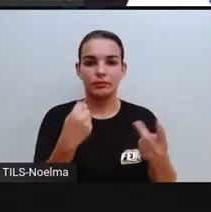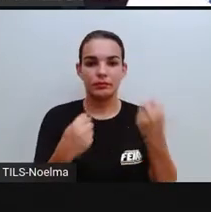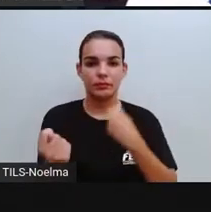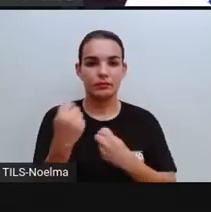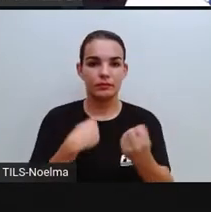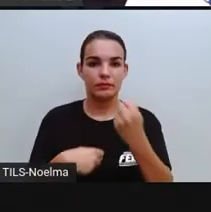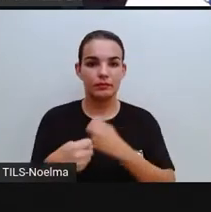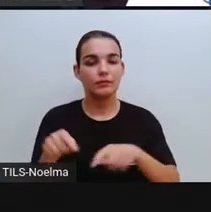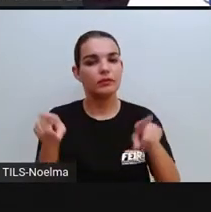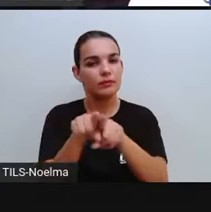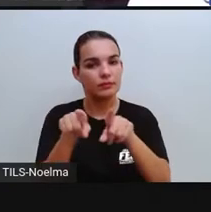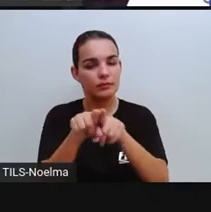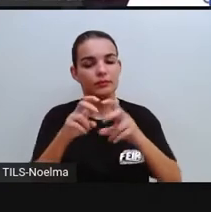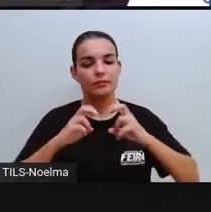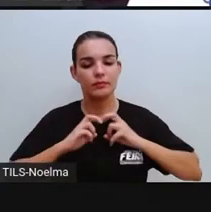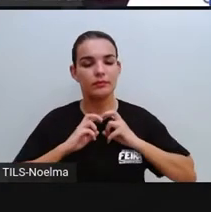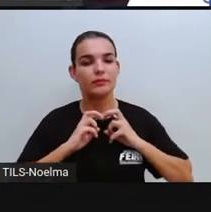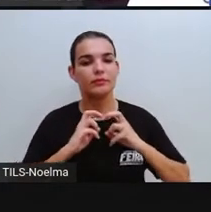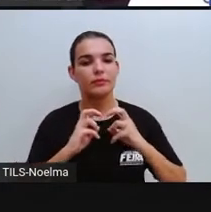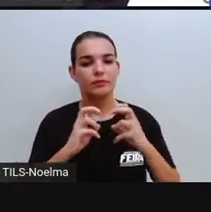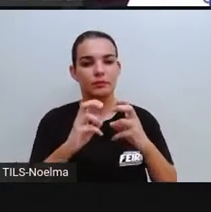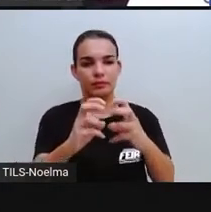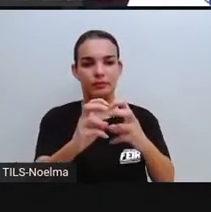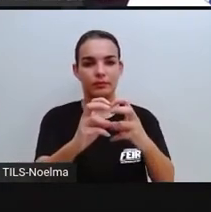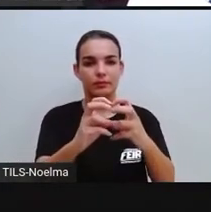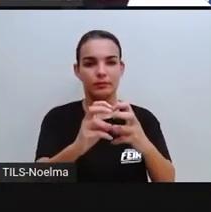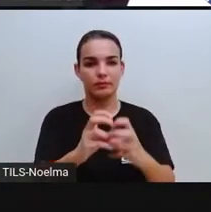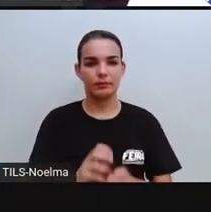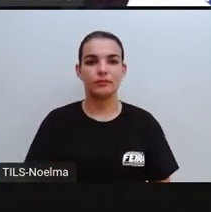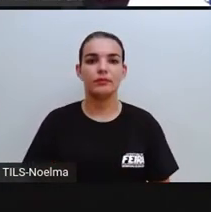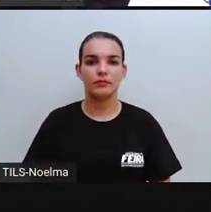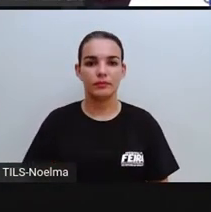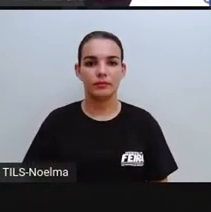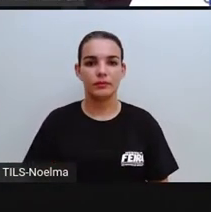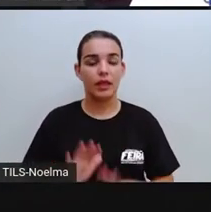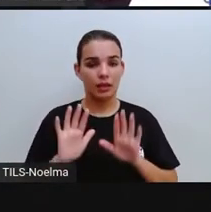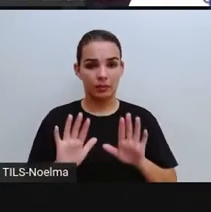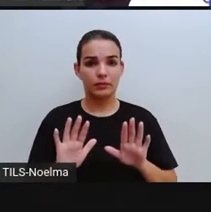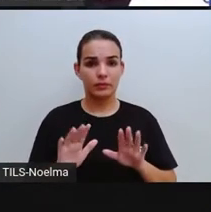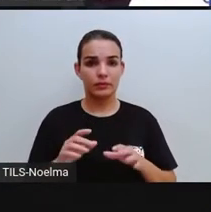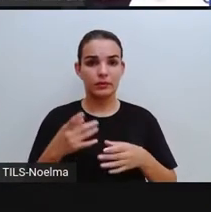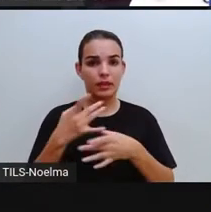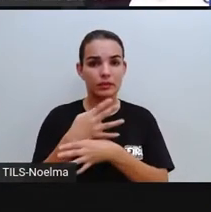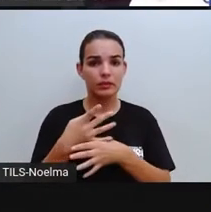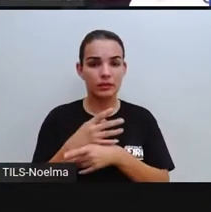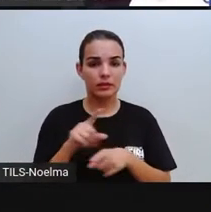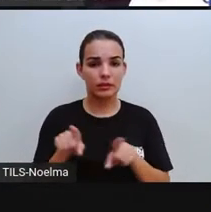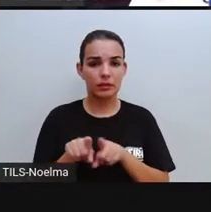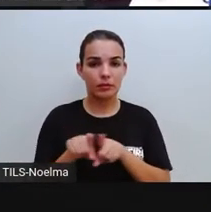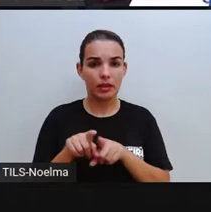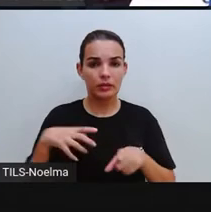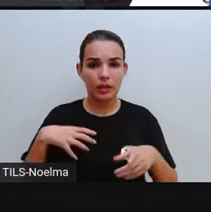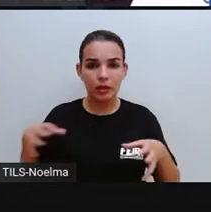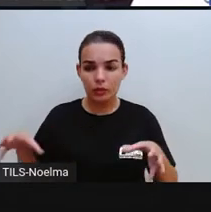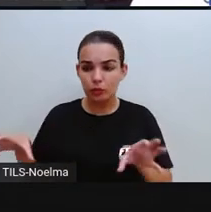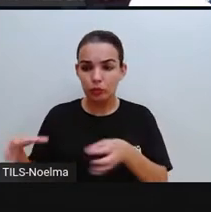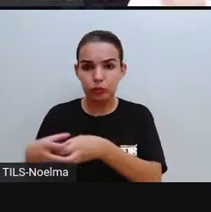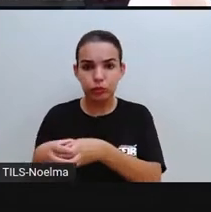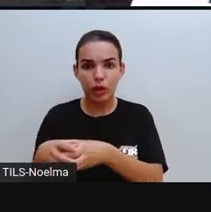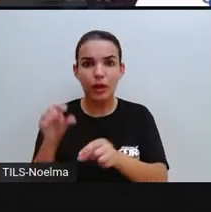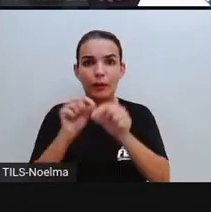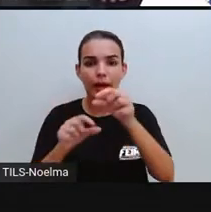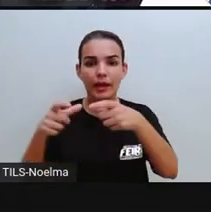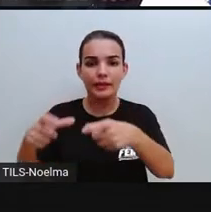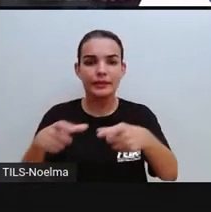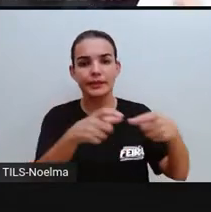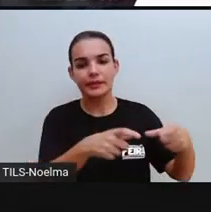e pensamos no trânsito, né? Mas as cidades também são formadas por espaços, né? As cidades são